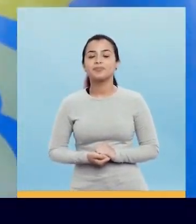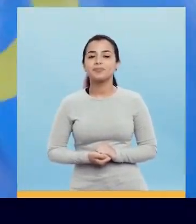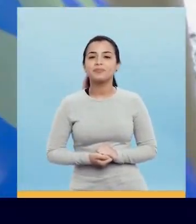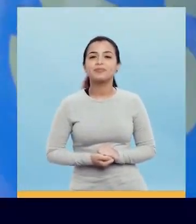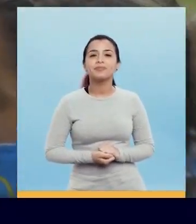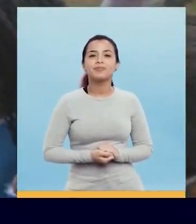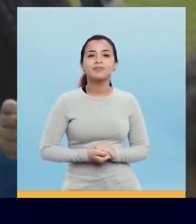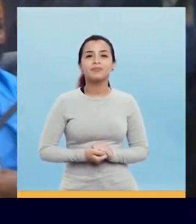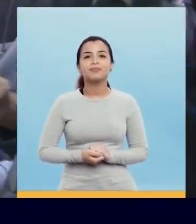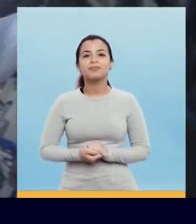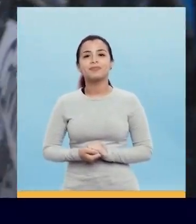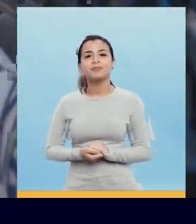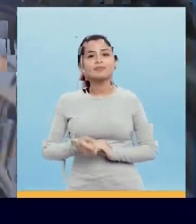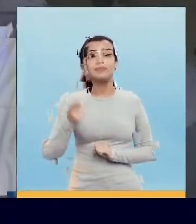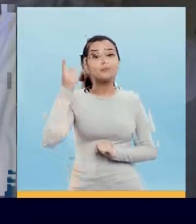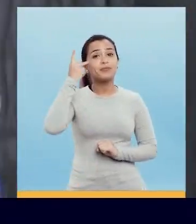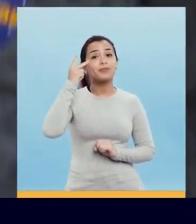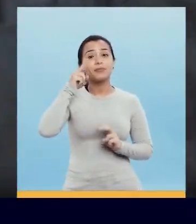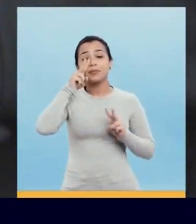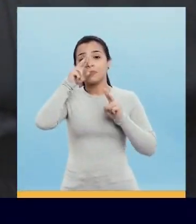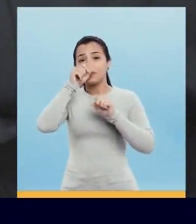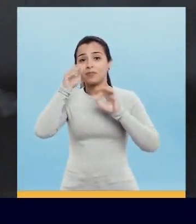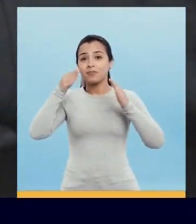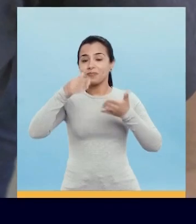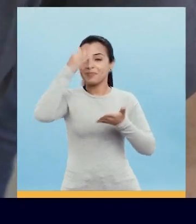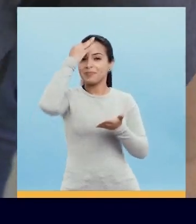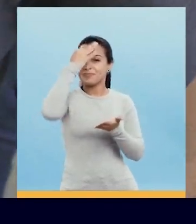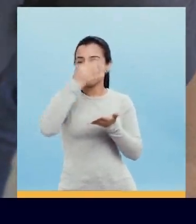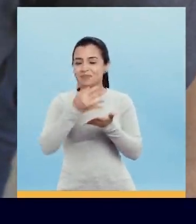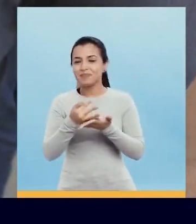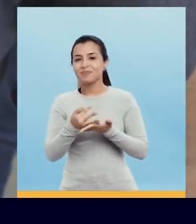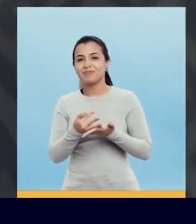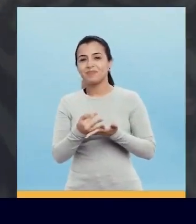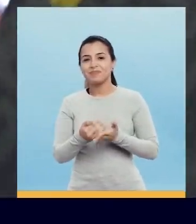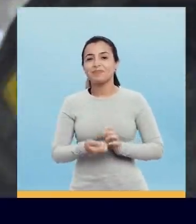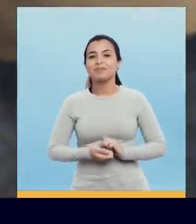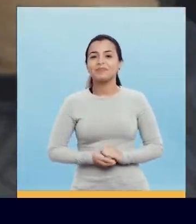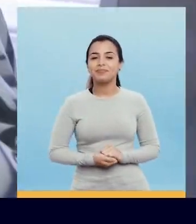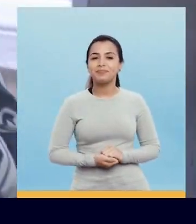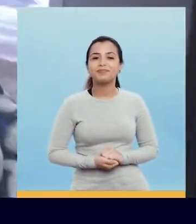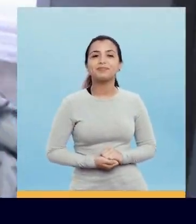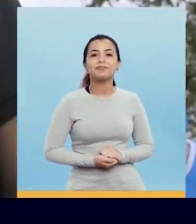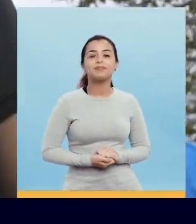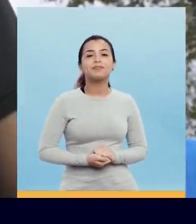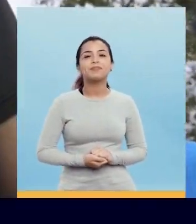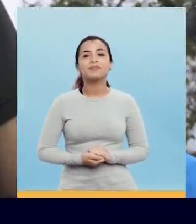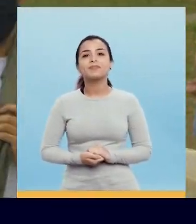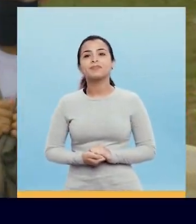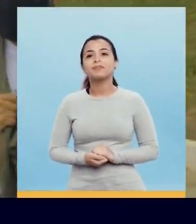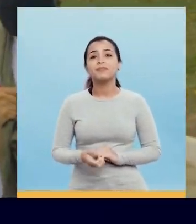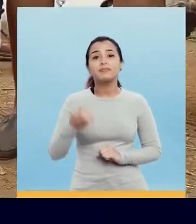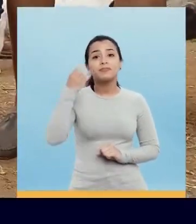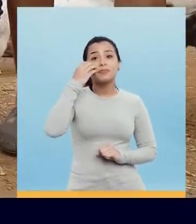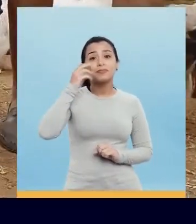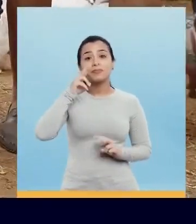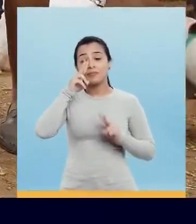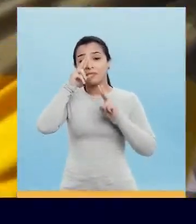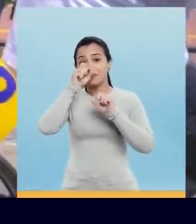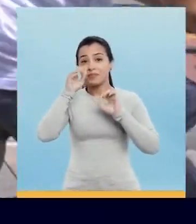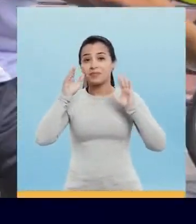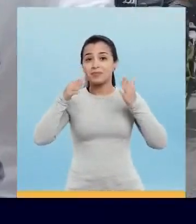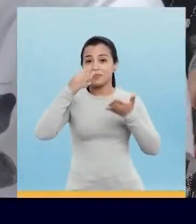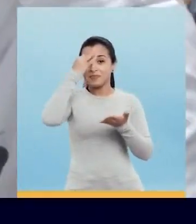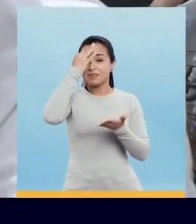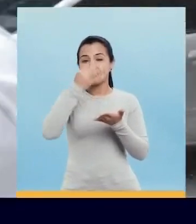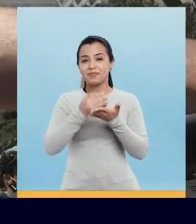É, é. São Paulo é força, foco e fé. é. É, é